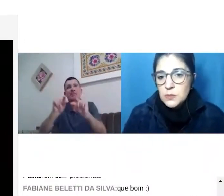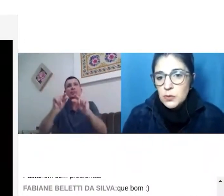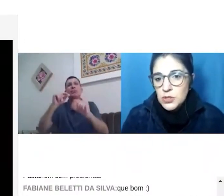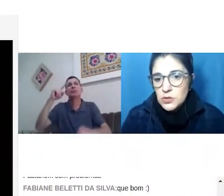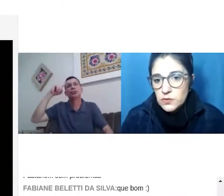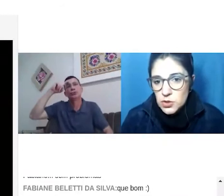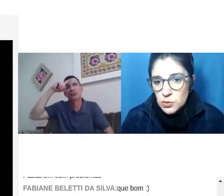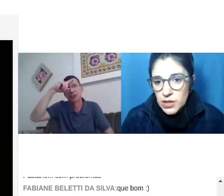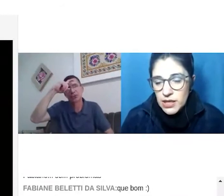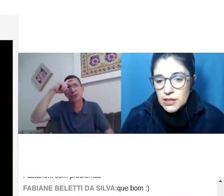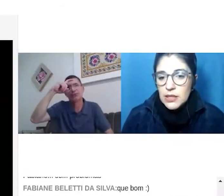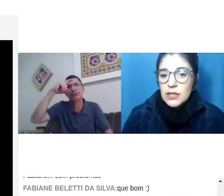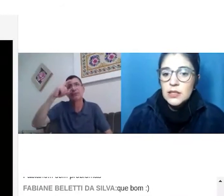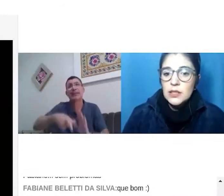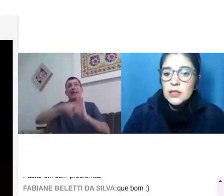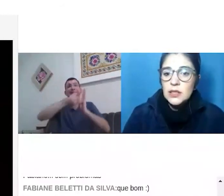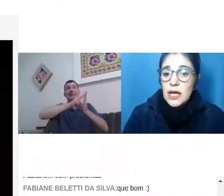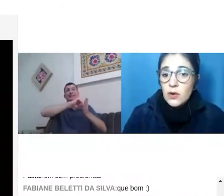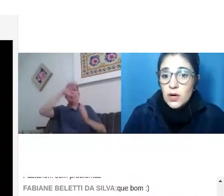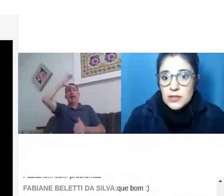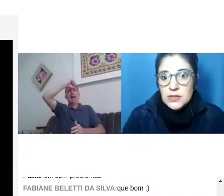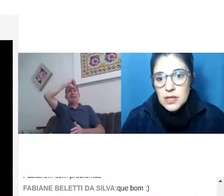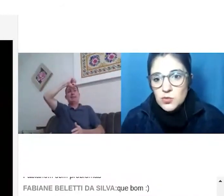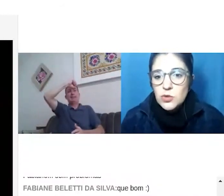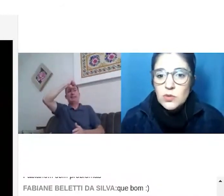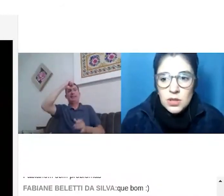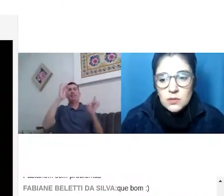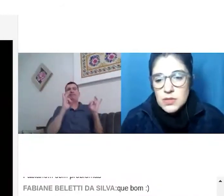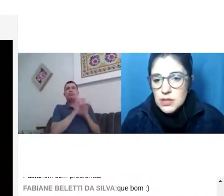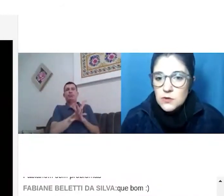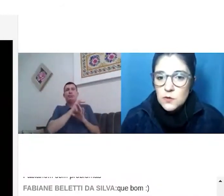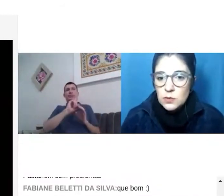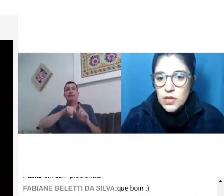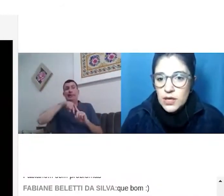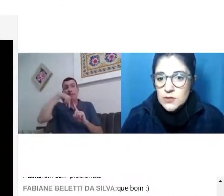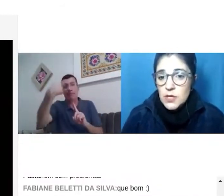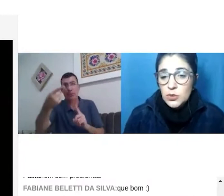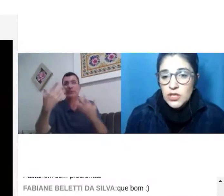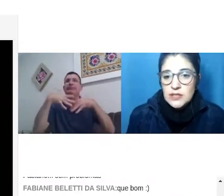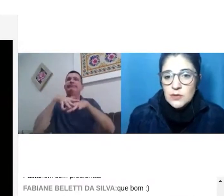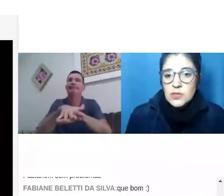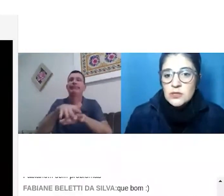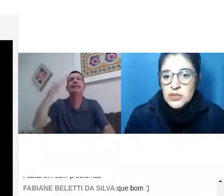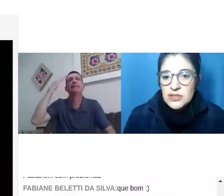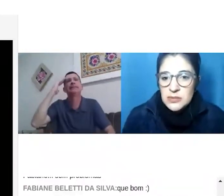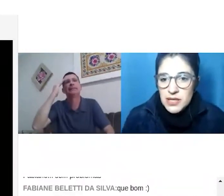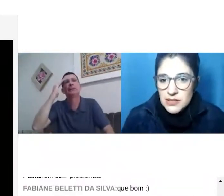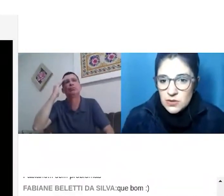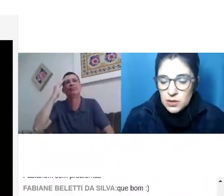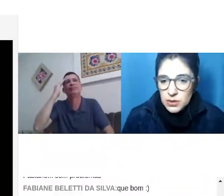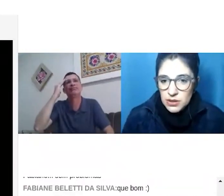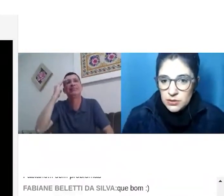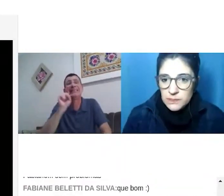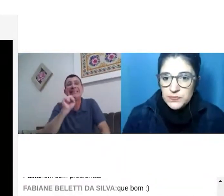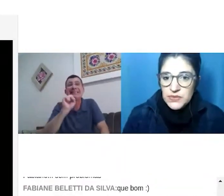Principalmente no vestibular agora se está diminuindo as dificuldades porque eles estão conseguindo aprender mais na